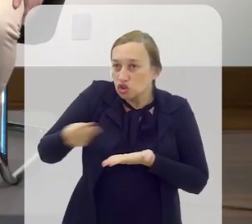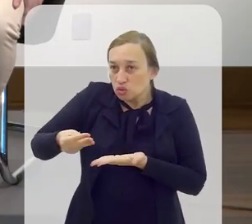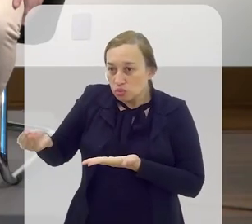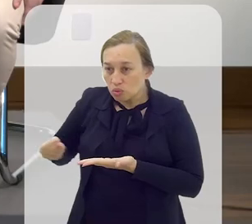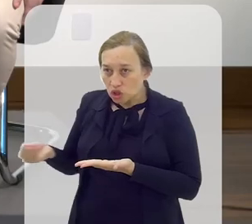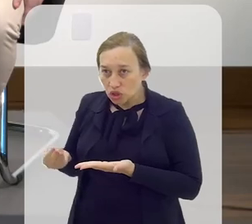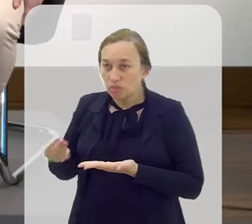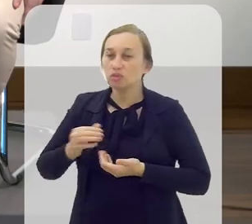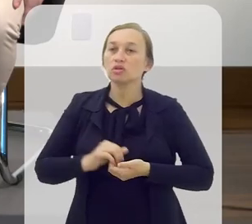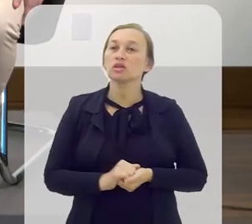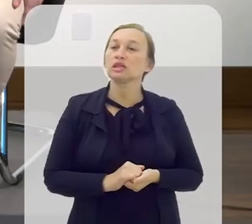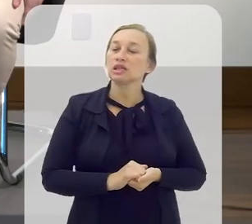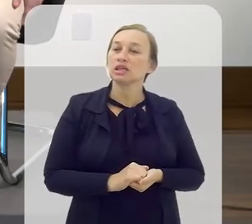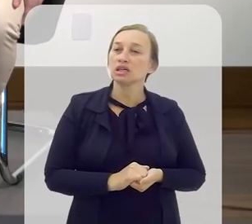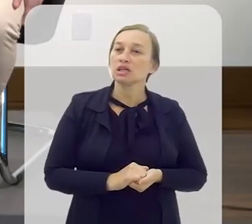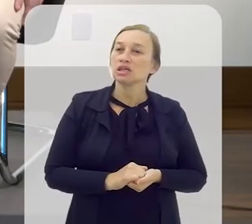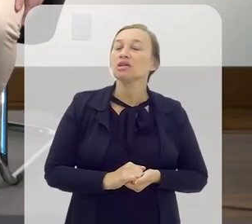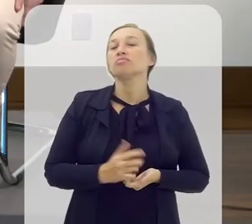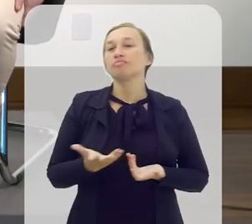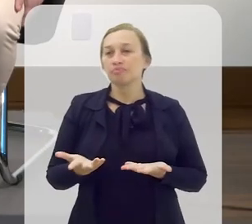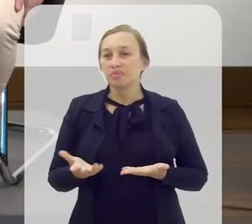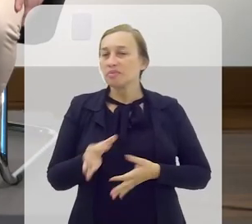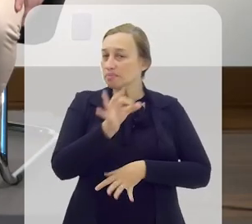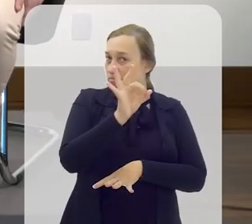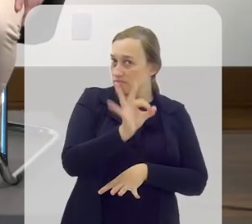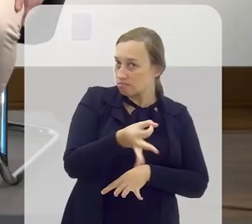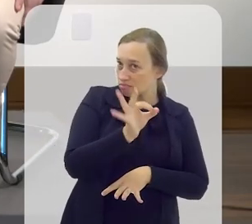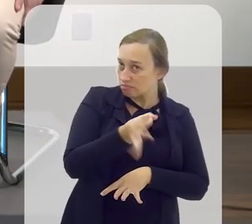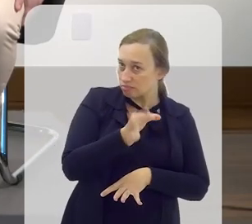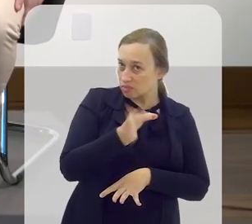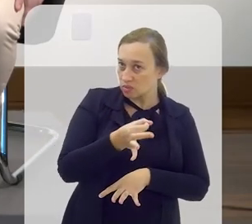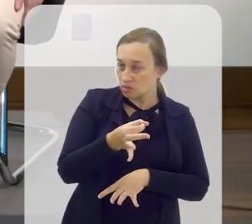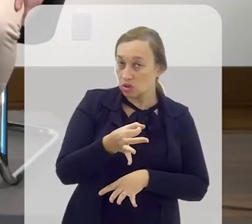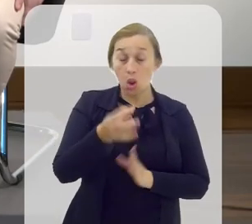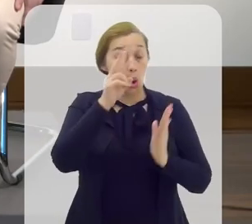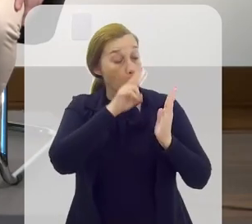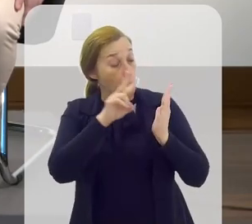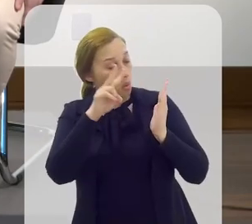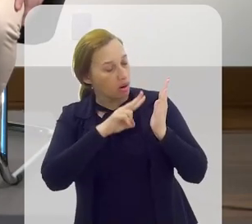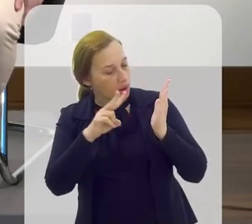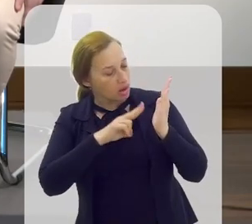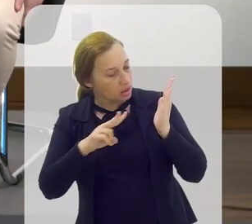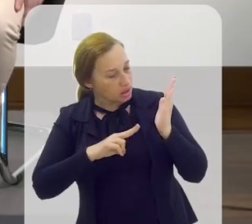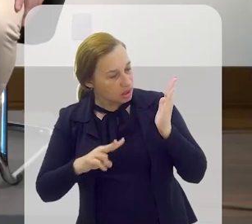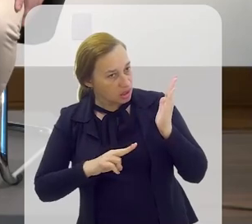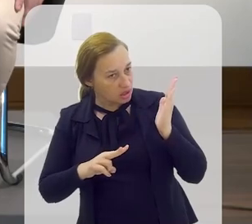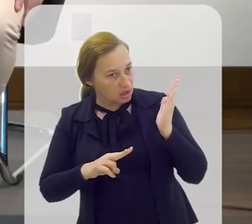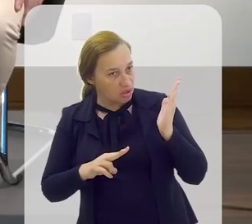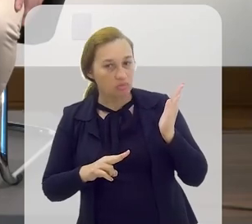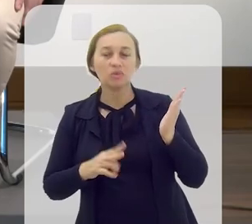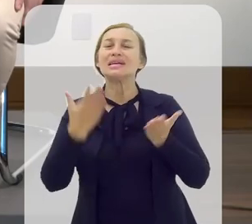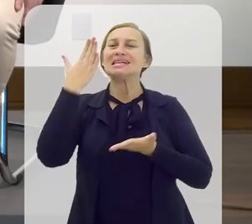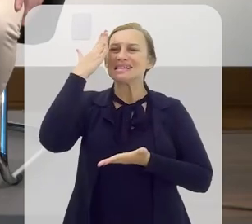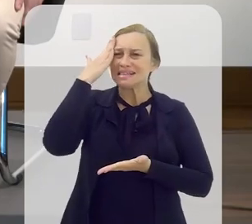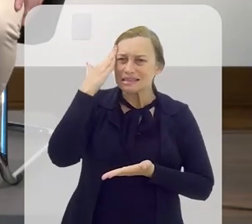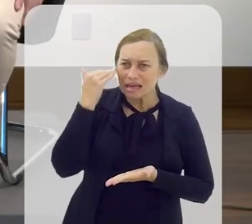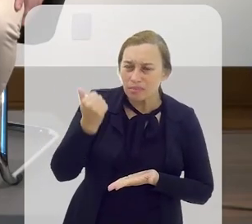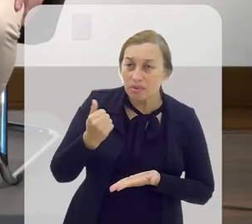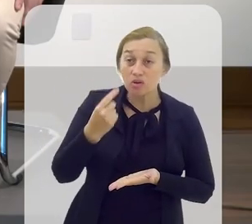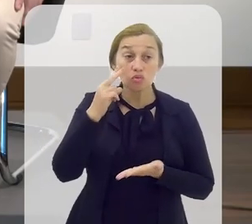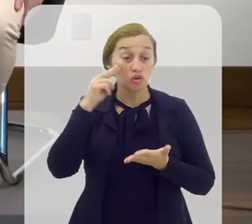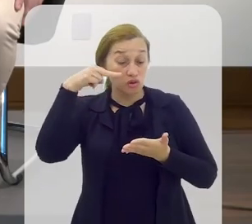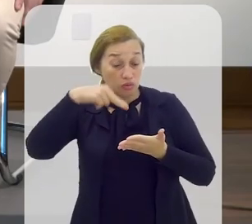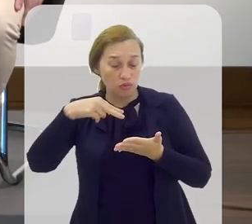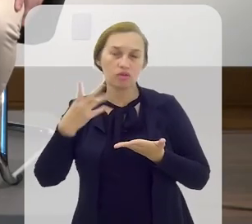e distribuímos, que estava mais do que correto. Nós lemos a sinopse, mas